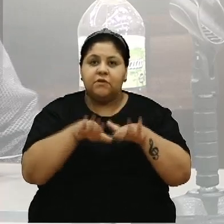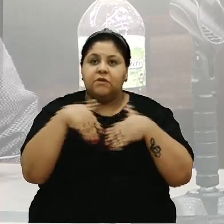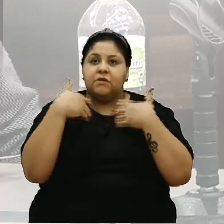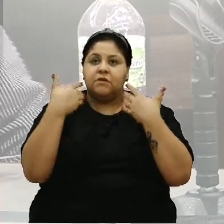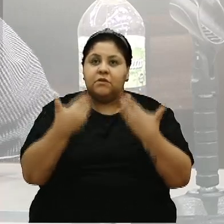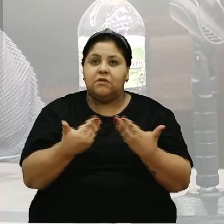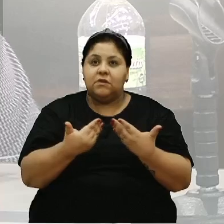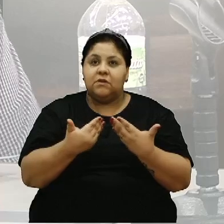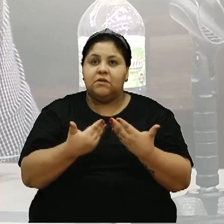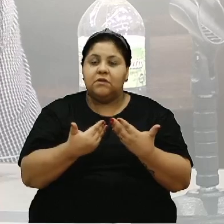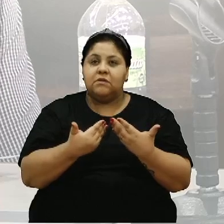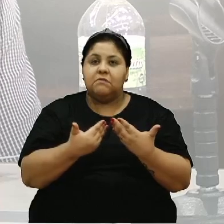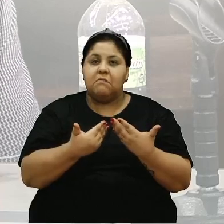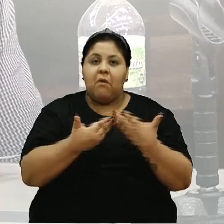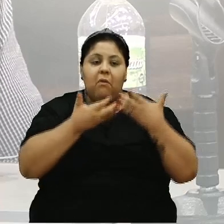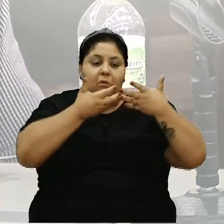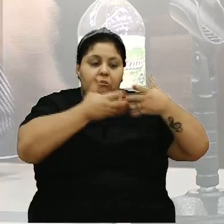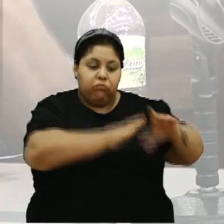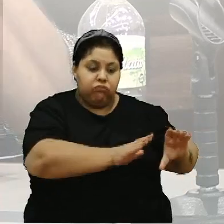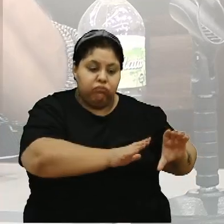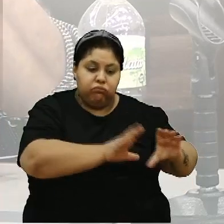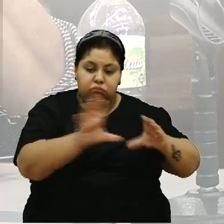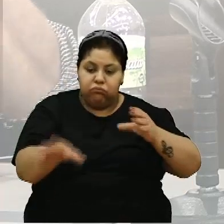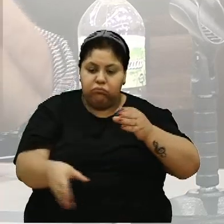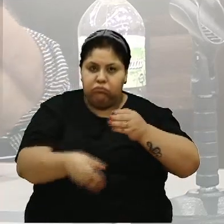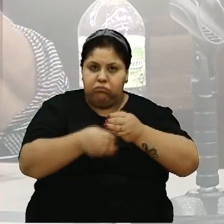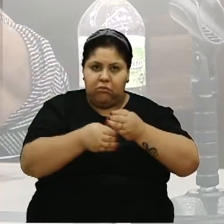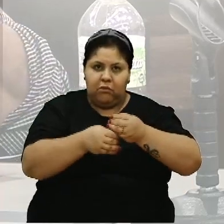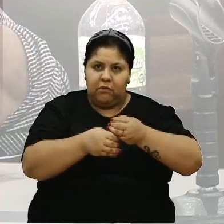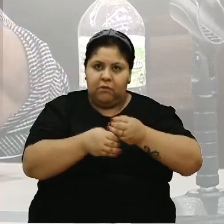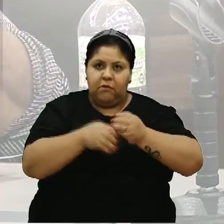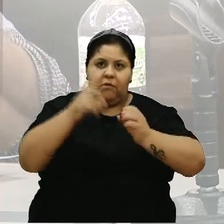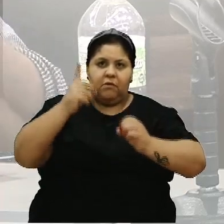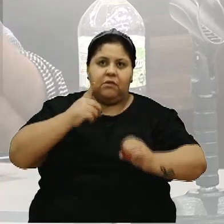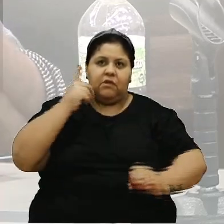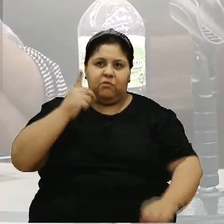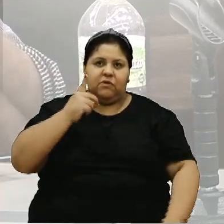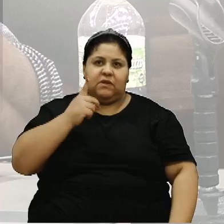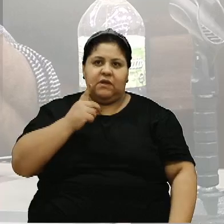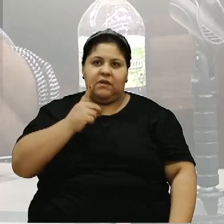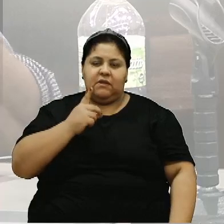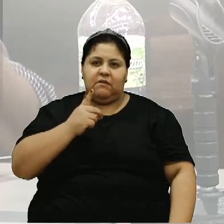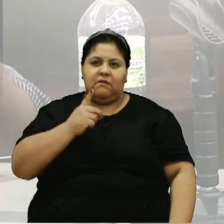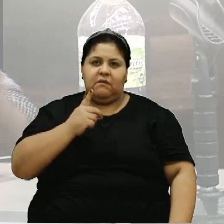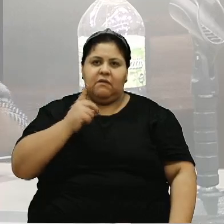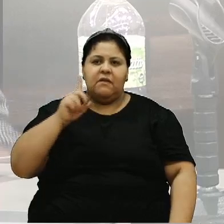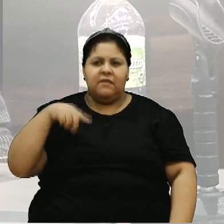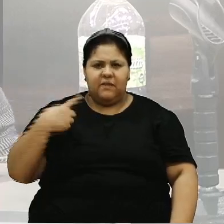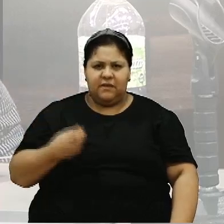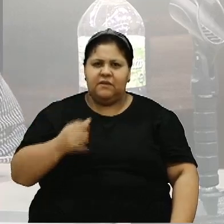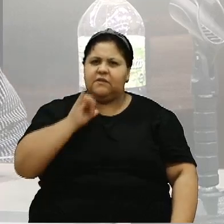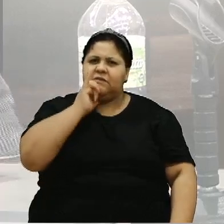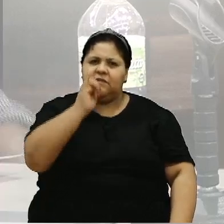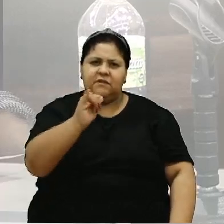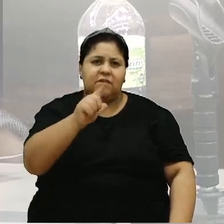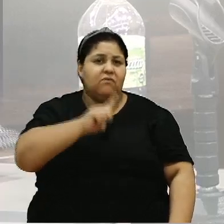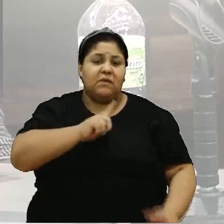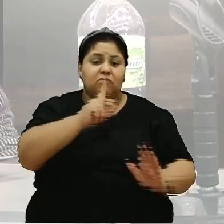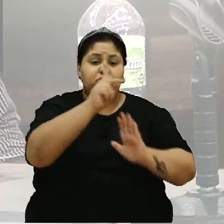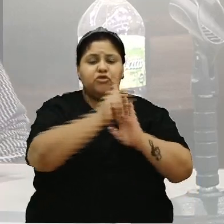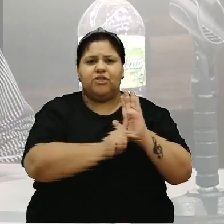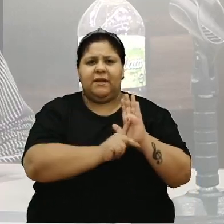recusando a emenda, isso é público, a deputada Denise já falou dezenas de vezes, nós não temos projeto.